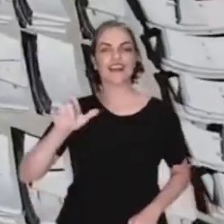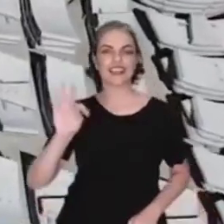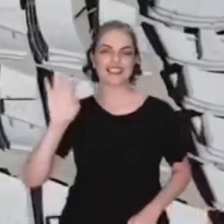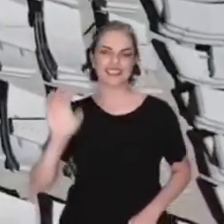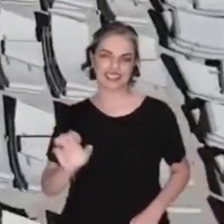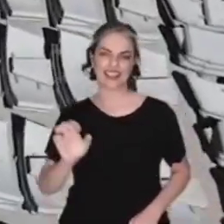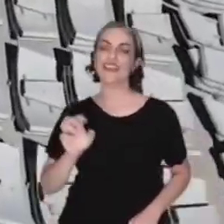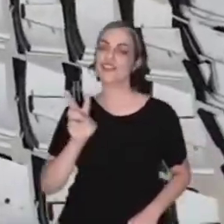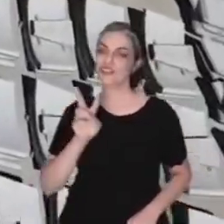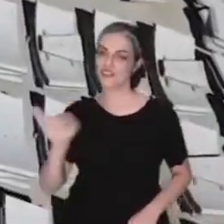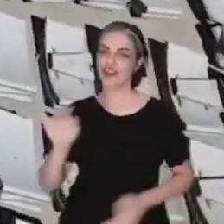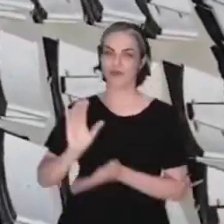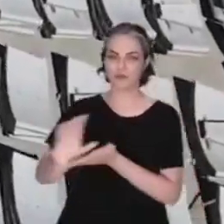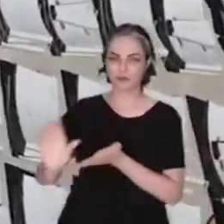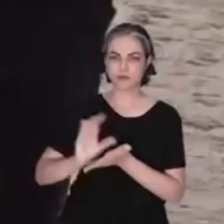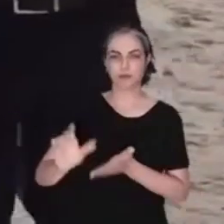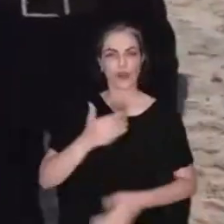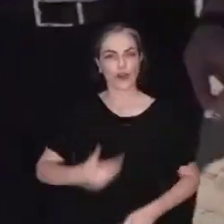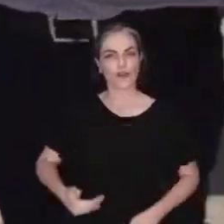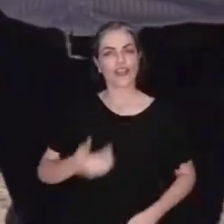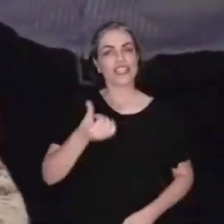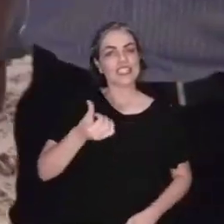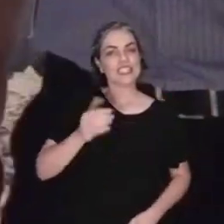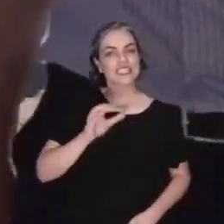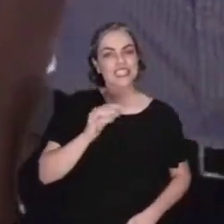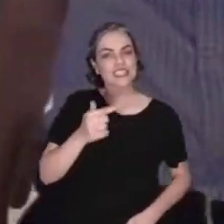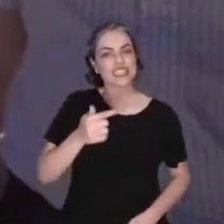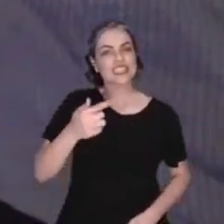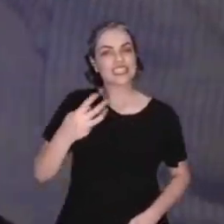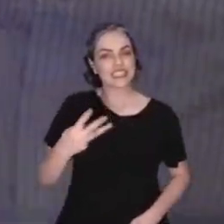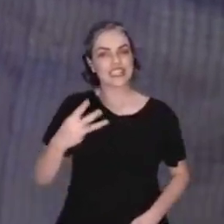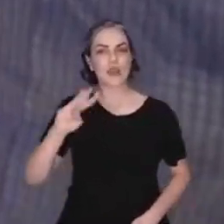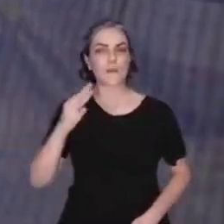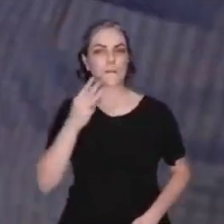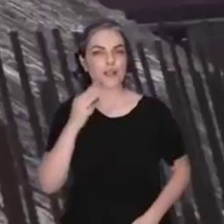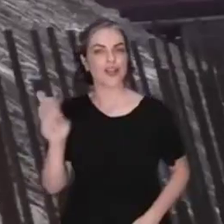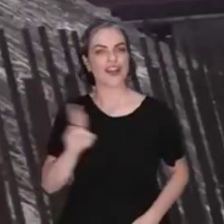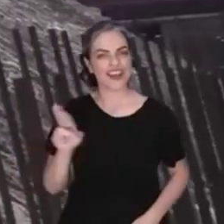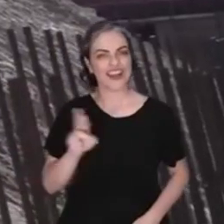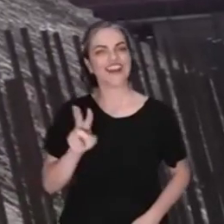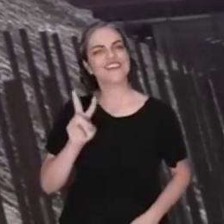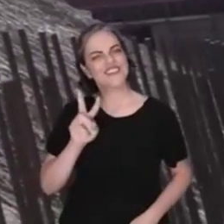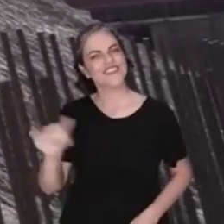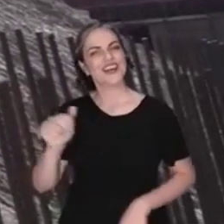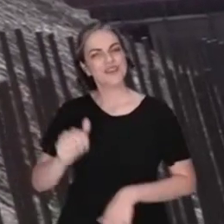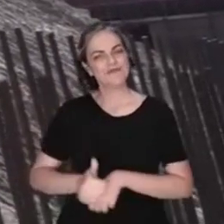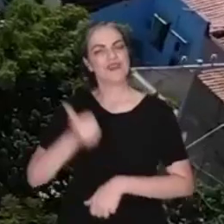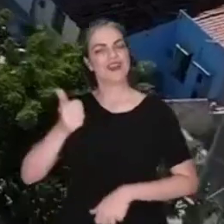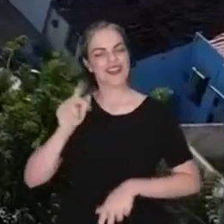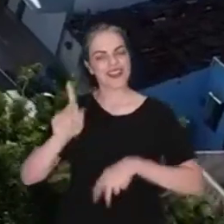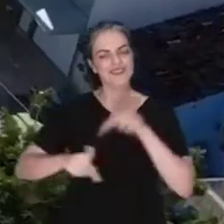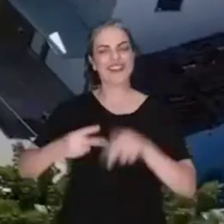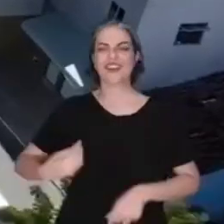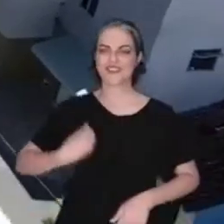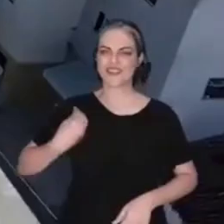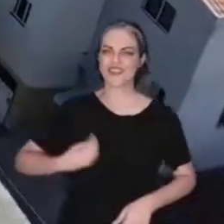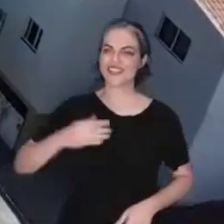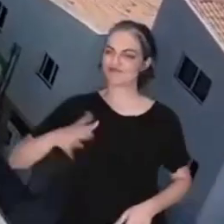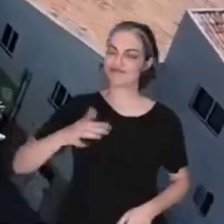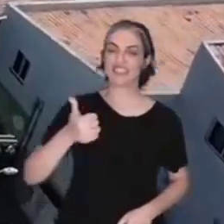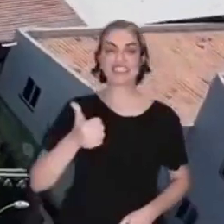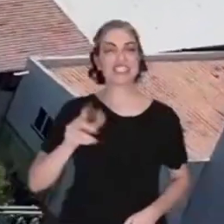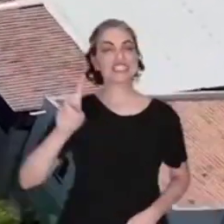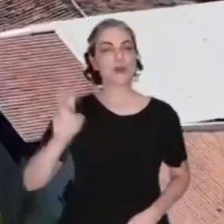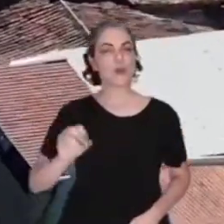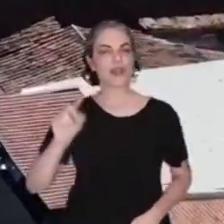empreendimento está recebendo investimentos federais de 673 milhões de reais, e vai melhorar o dia a dia de quase 150